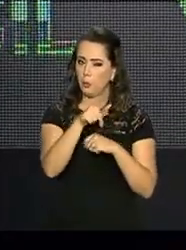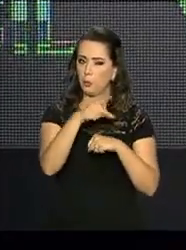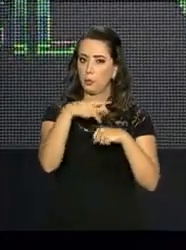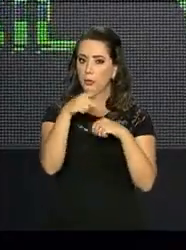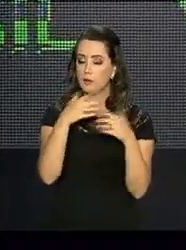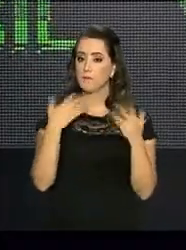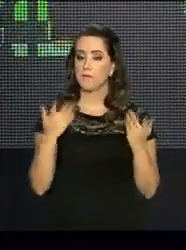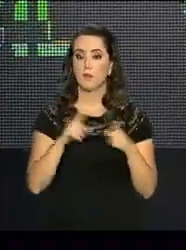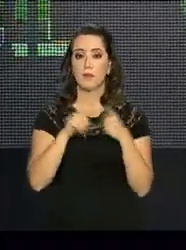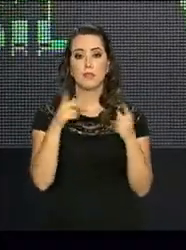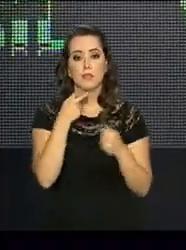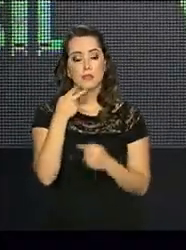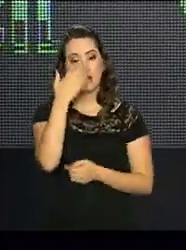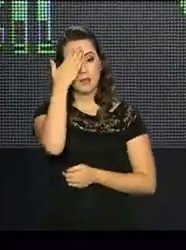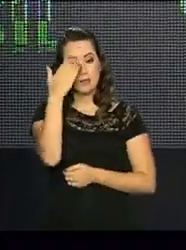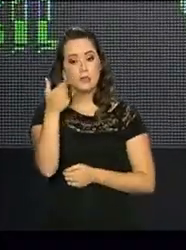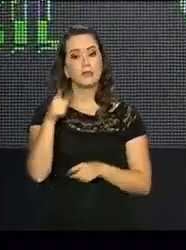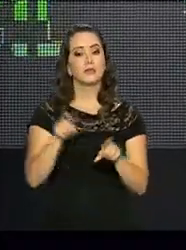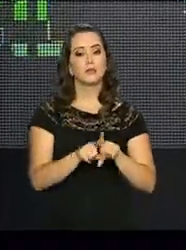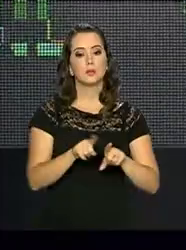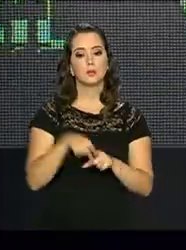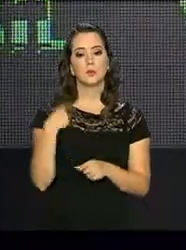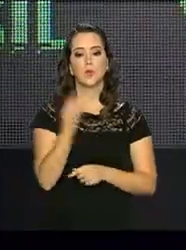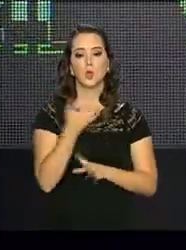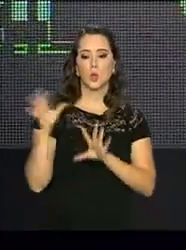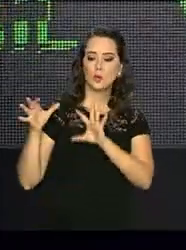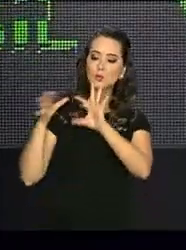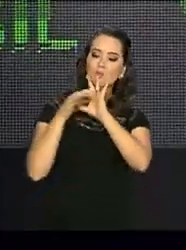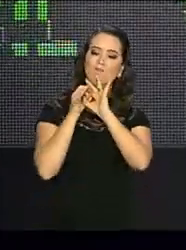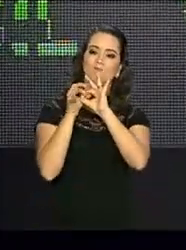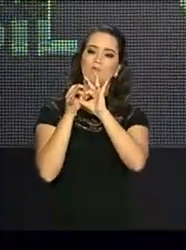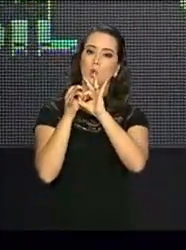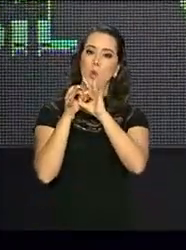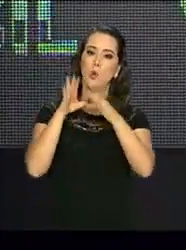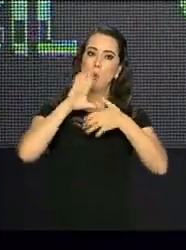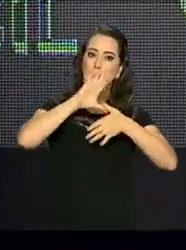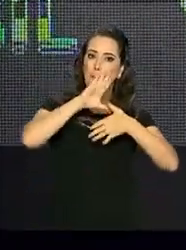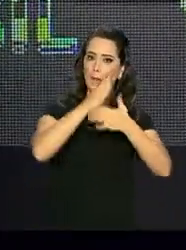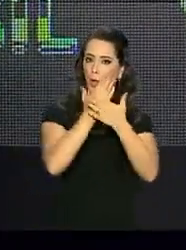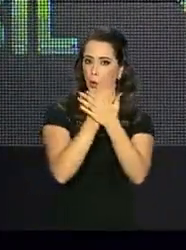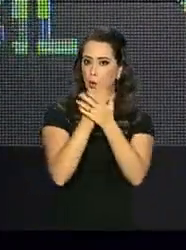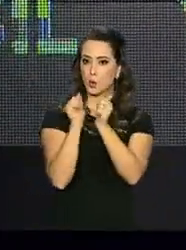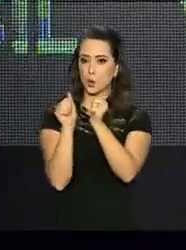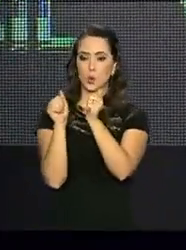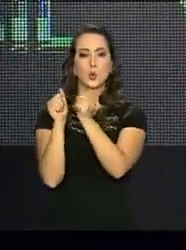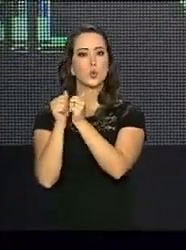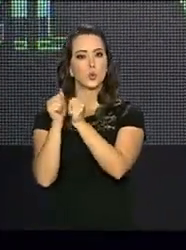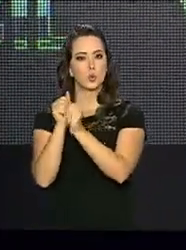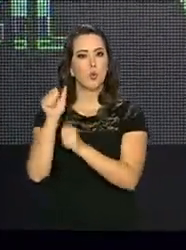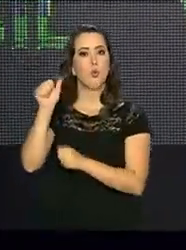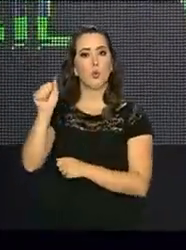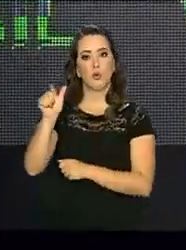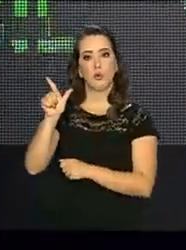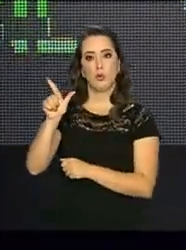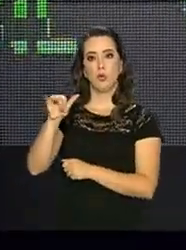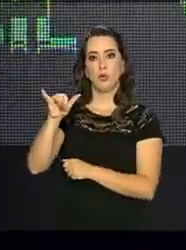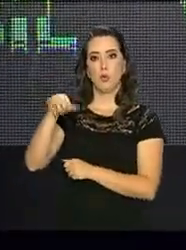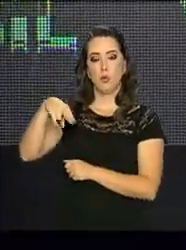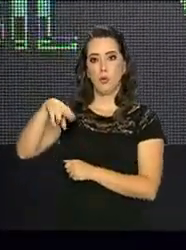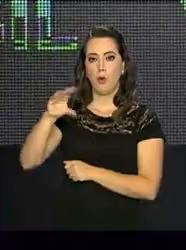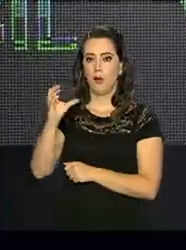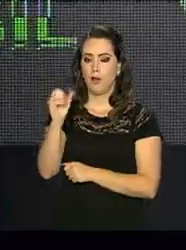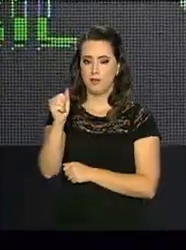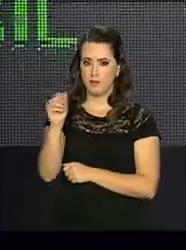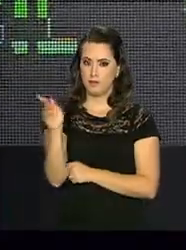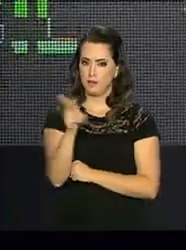que é o fato de nós termos feito uma aliança entre o Mercosul e a Aliança do Pacífico, precisamente